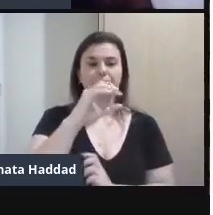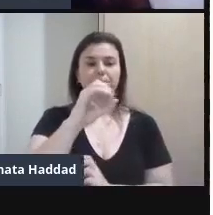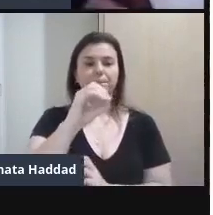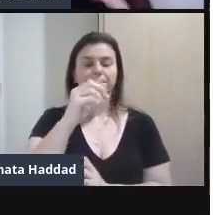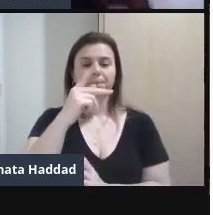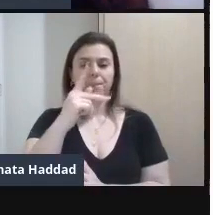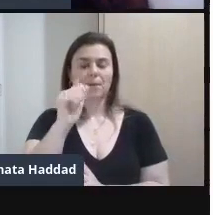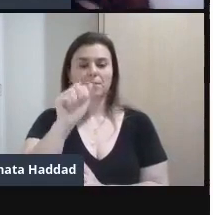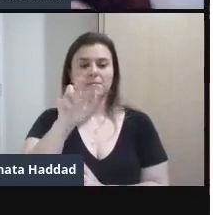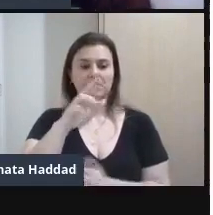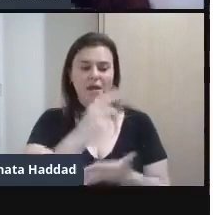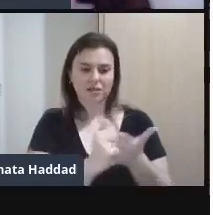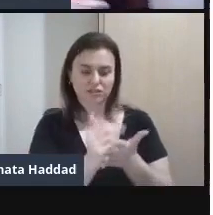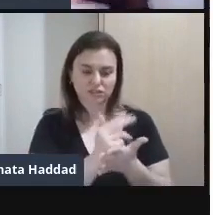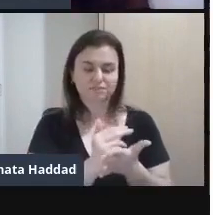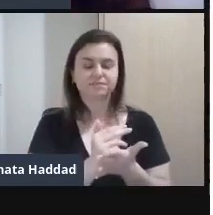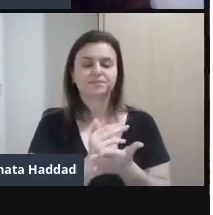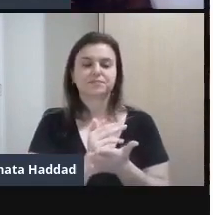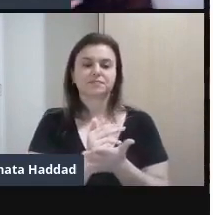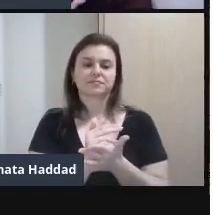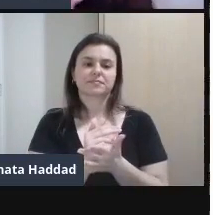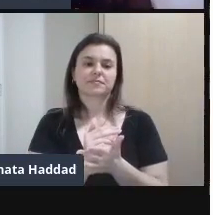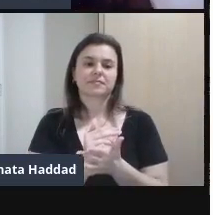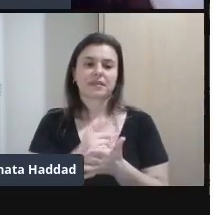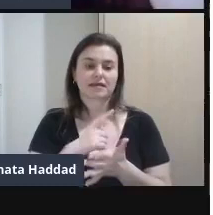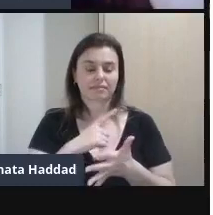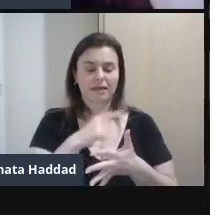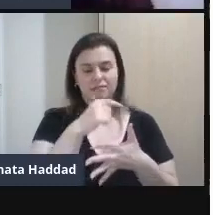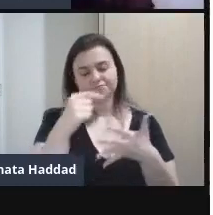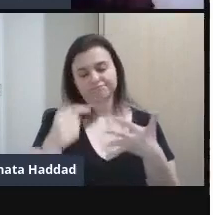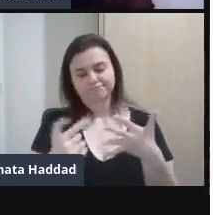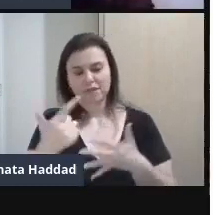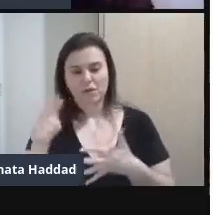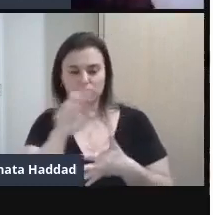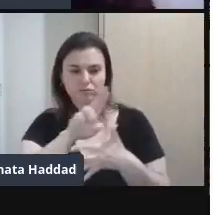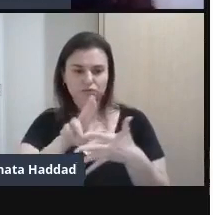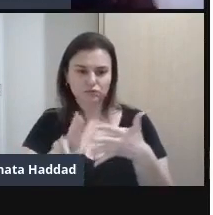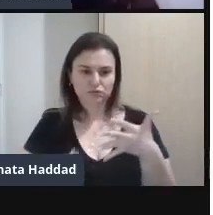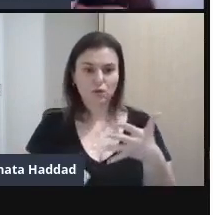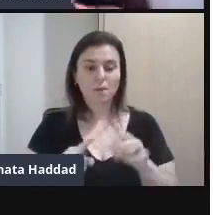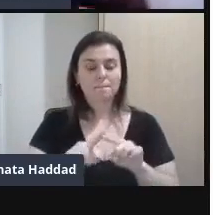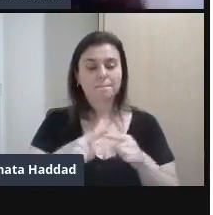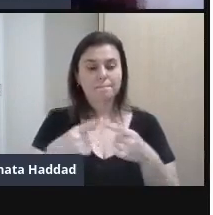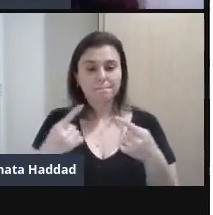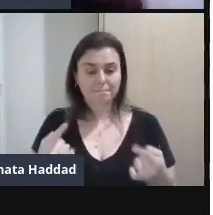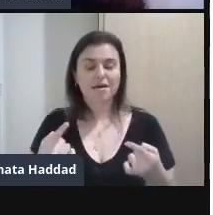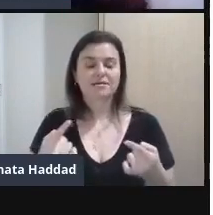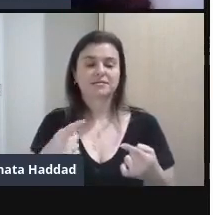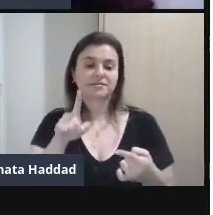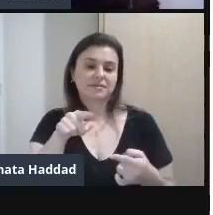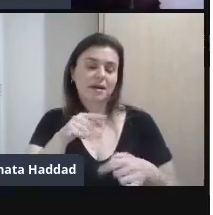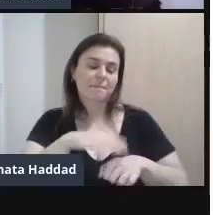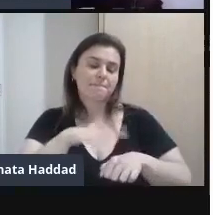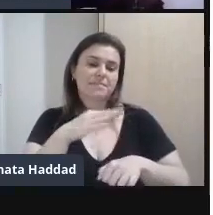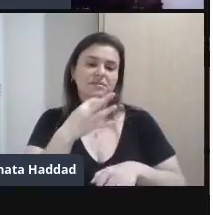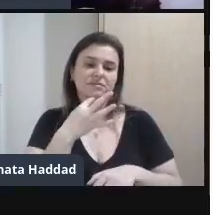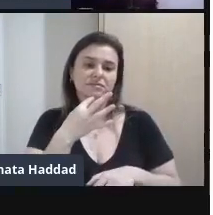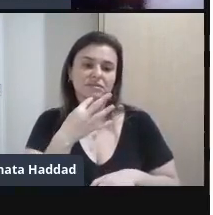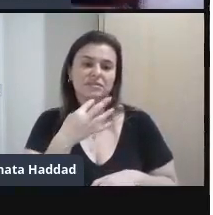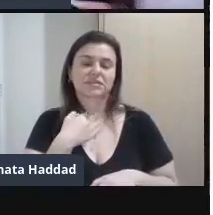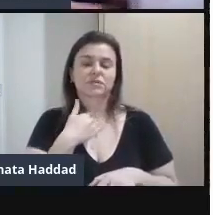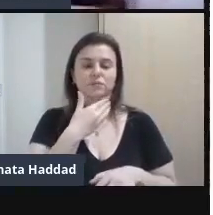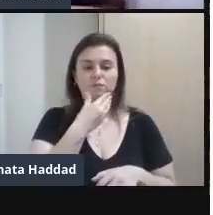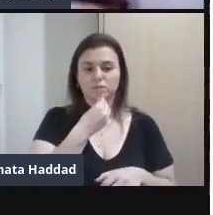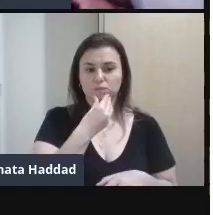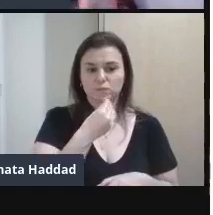Andy Warhol Por exemplo Tem outros tantos Nessa linha também Mas o Andy Warhol É o mais conhecido Ligado a pop art